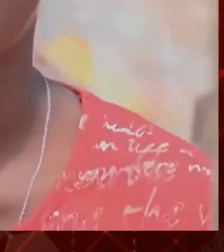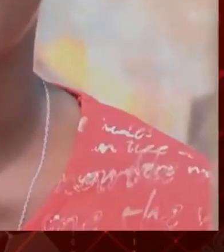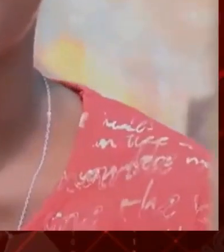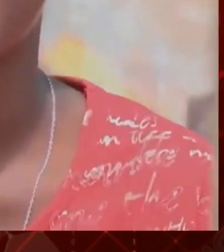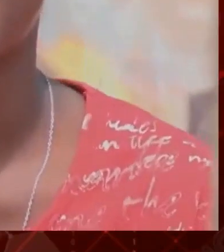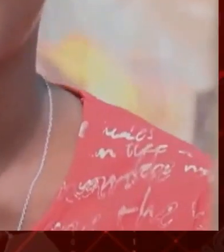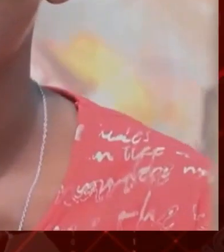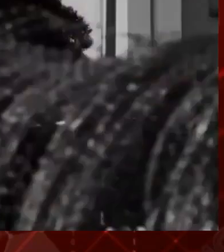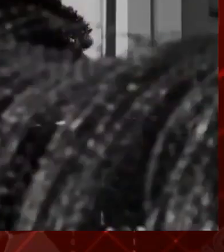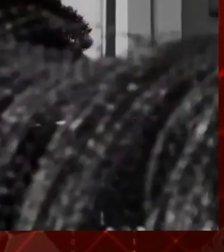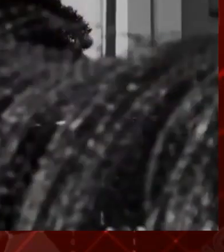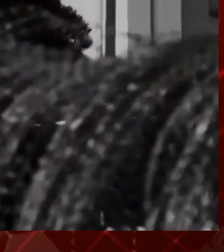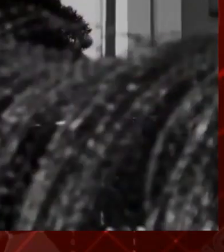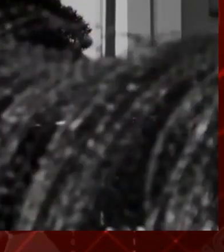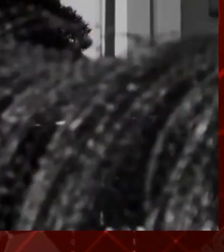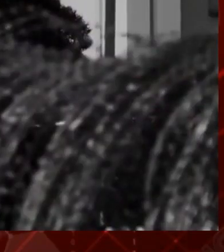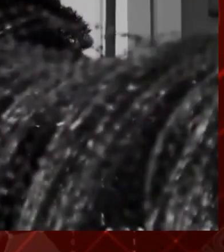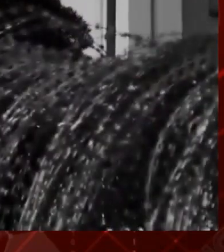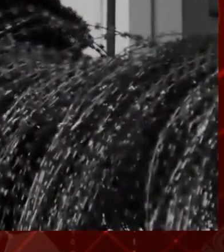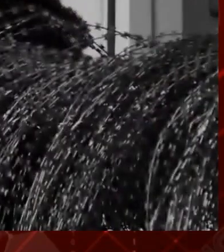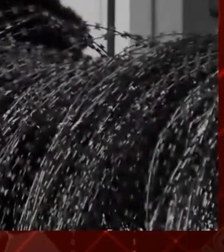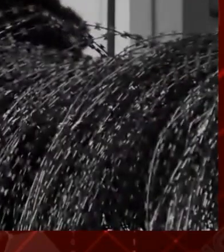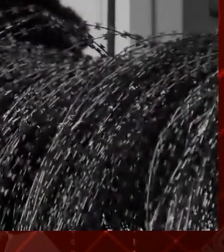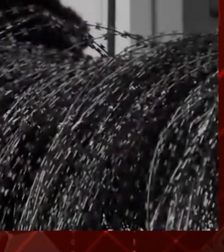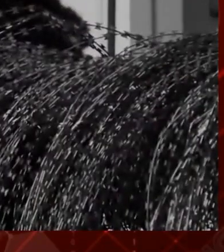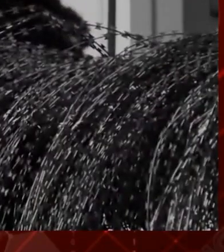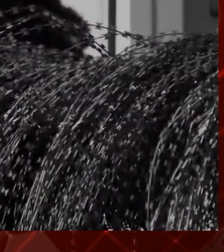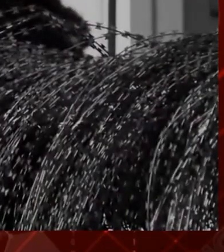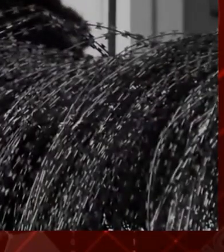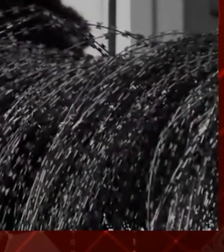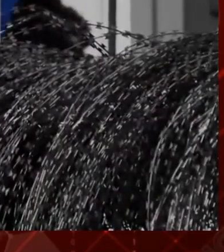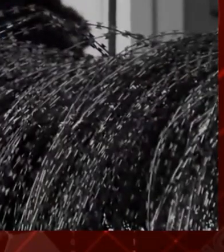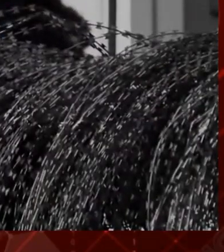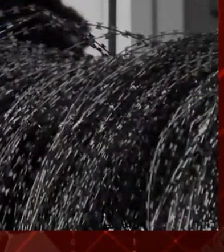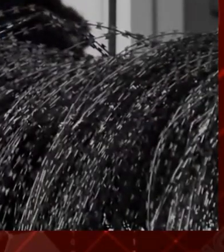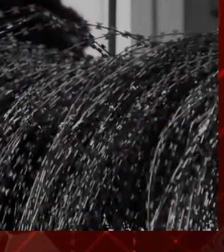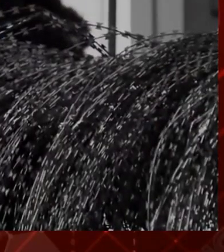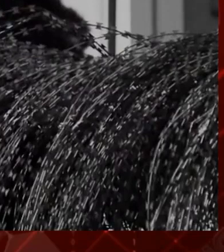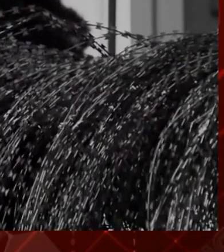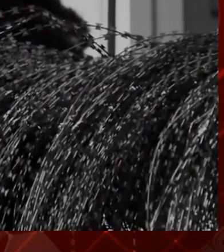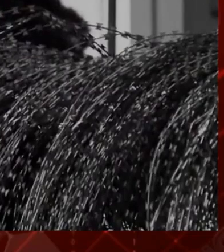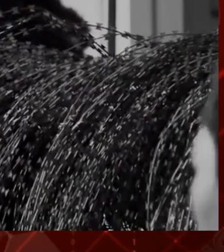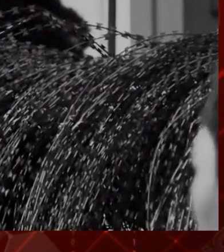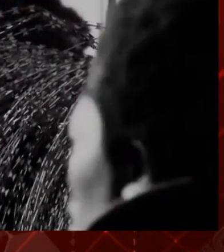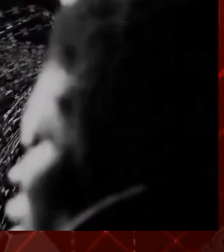Vamos lá, 170 curtidas. Vamos mandar aí para todo mundo poder acompanhar. Obrigado aí a todos.